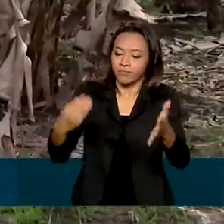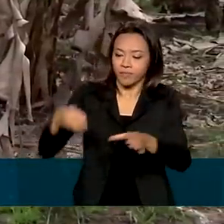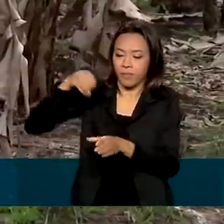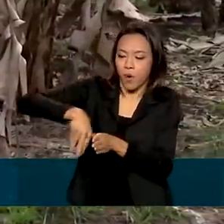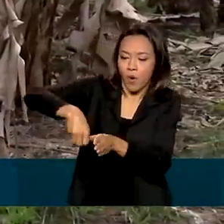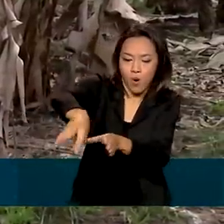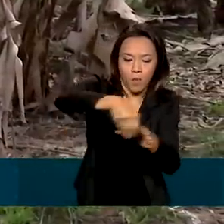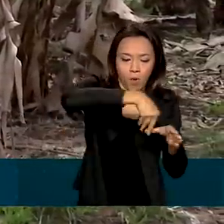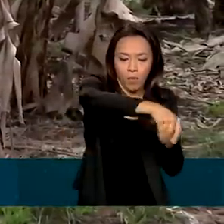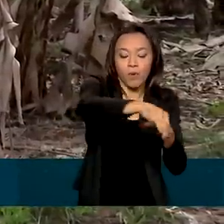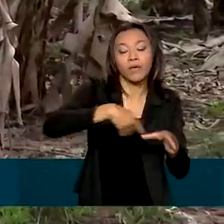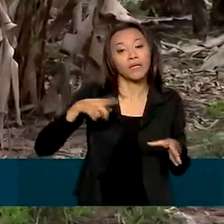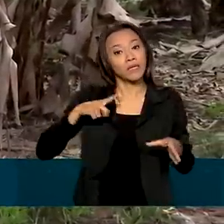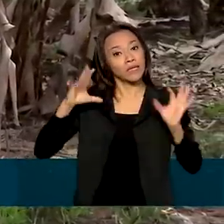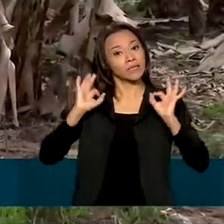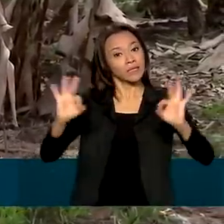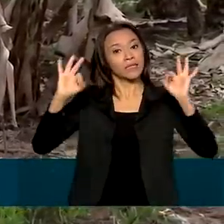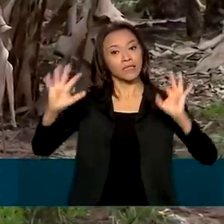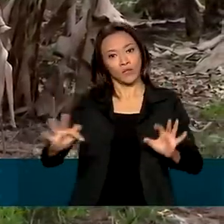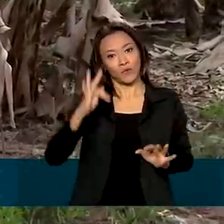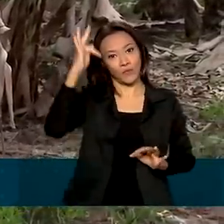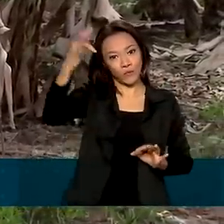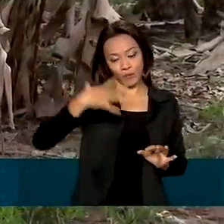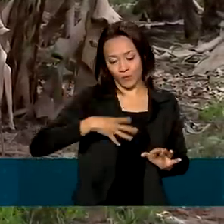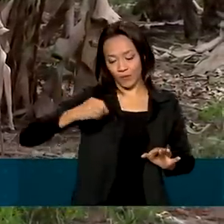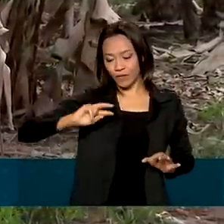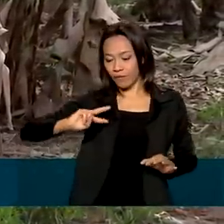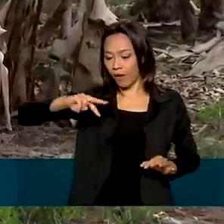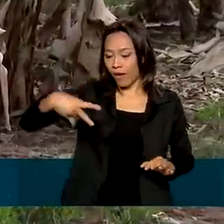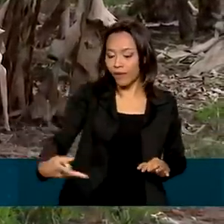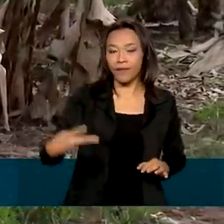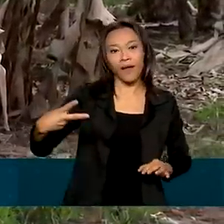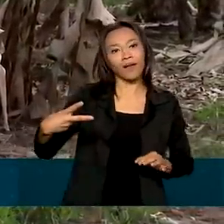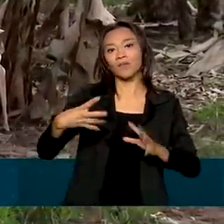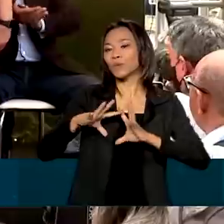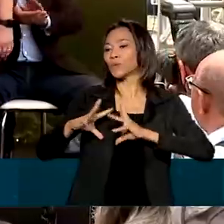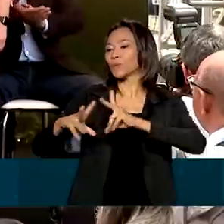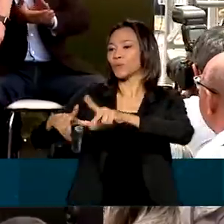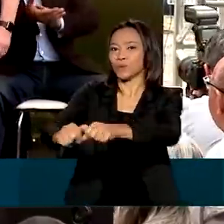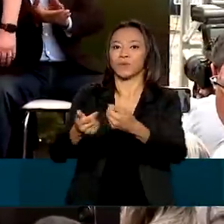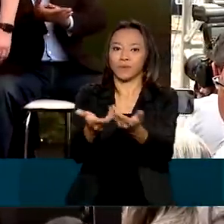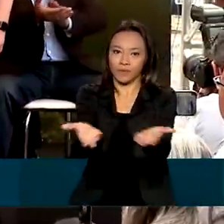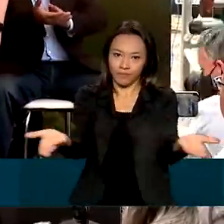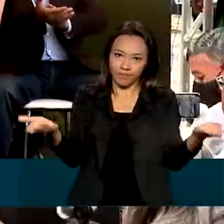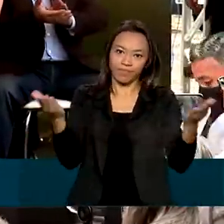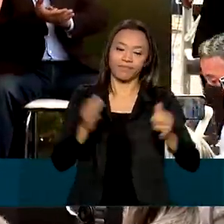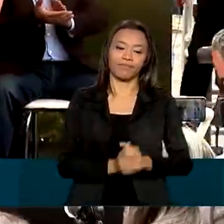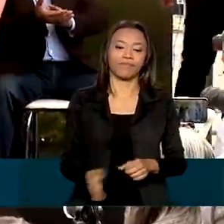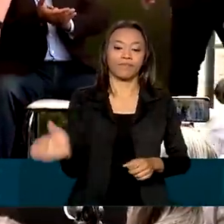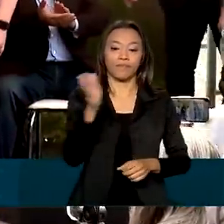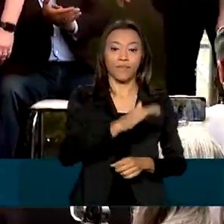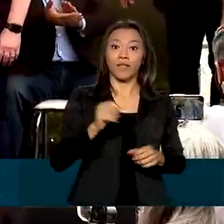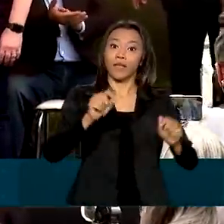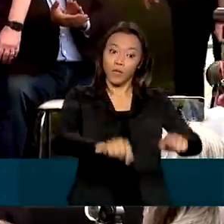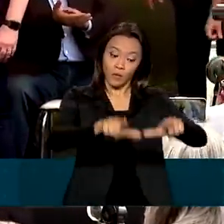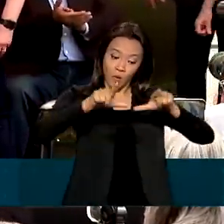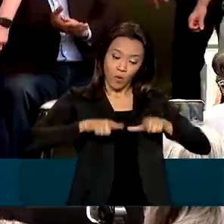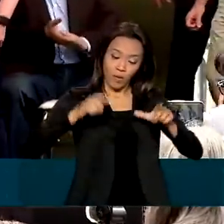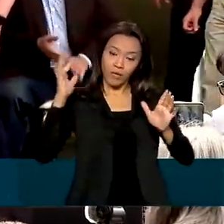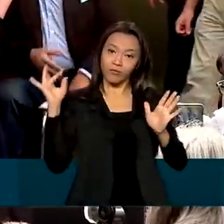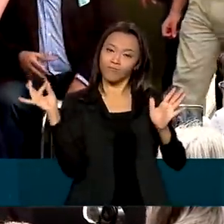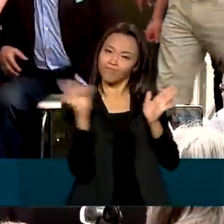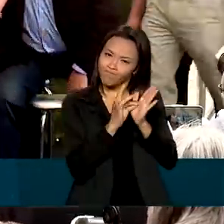ter a certeza de que no futuro os filhos vão herdar tudo o que foi construído. E o título definitivo finalmente